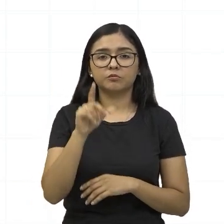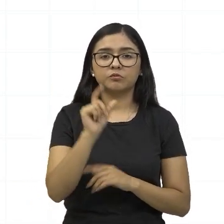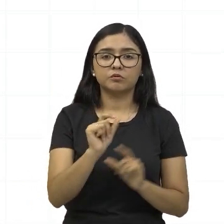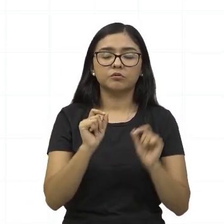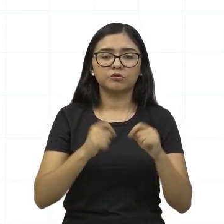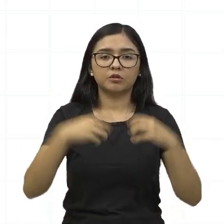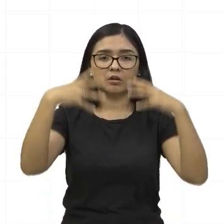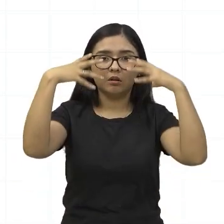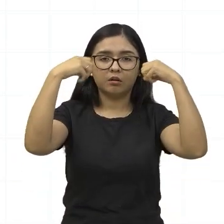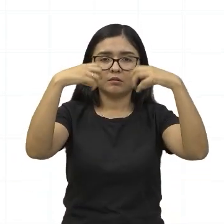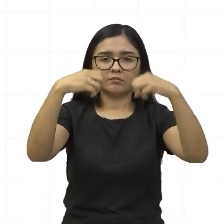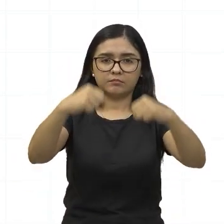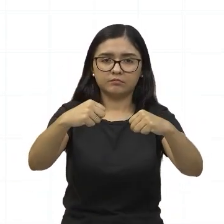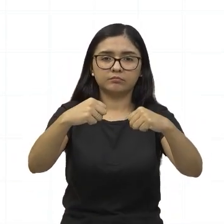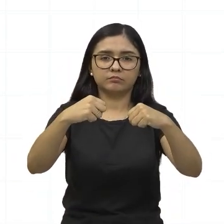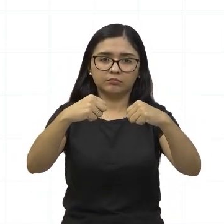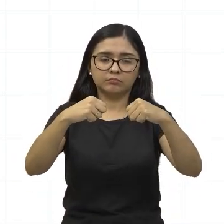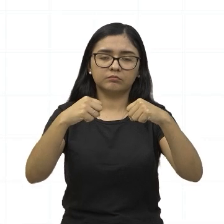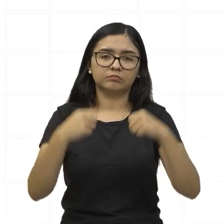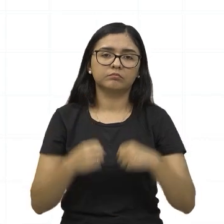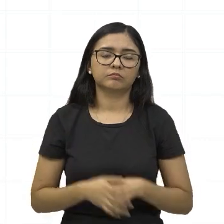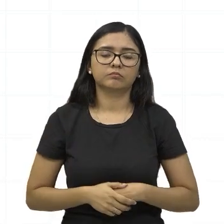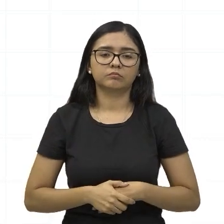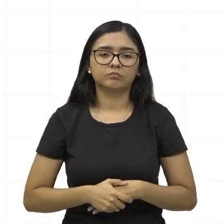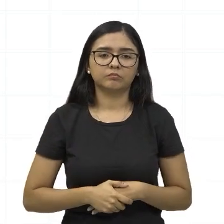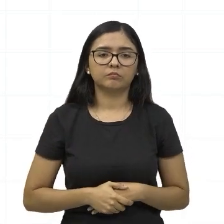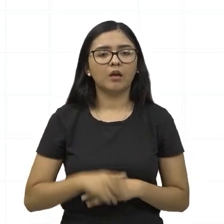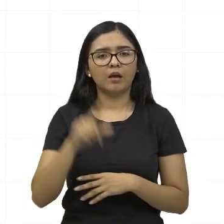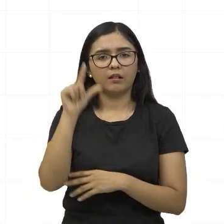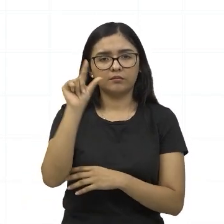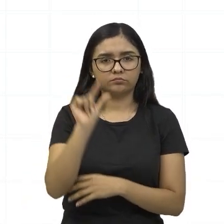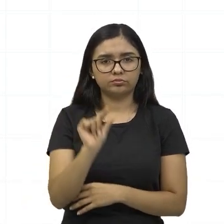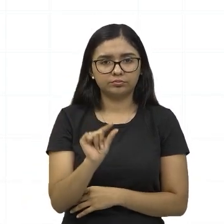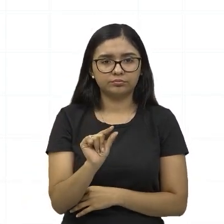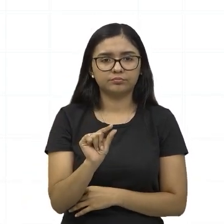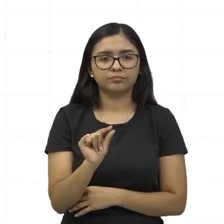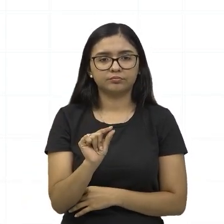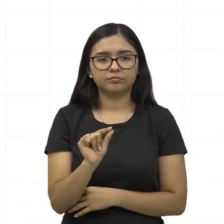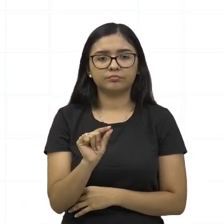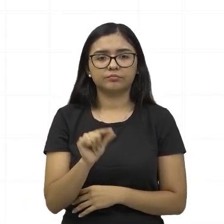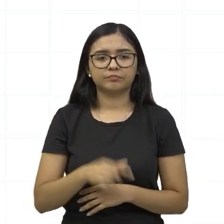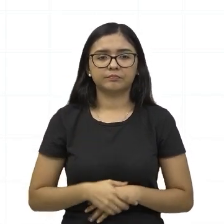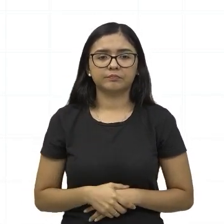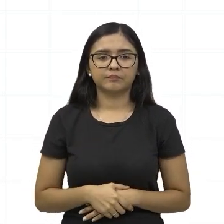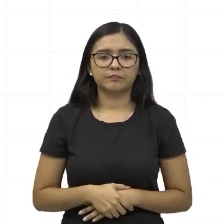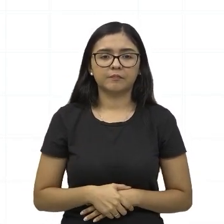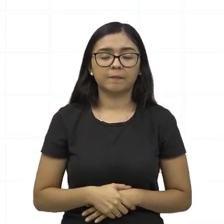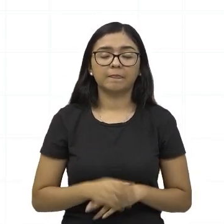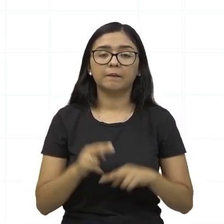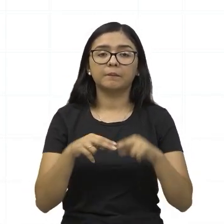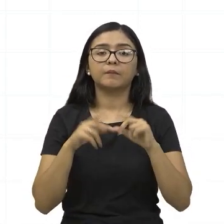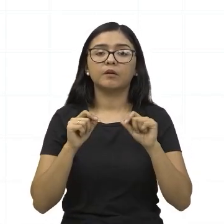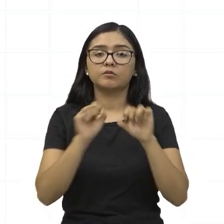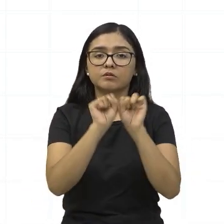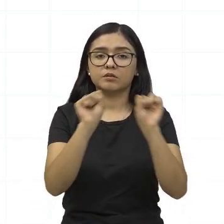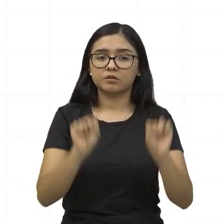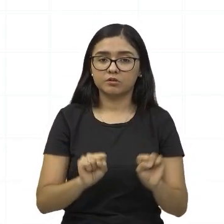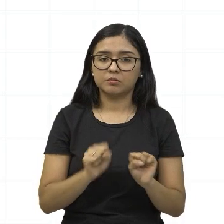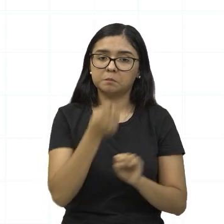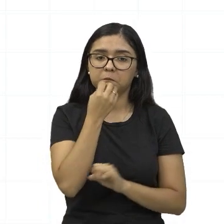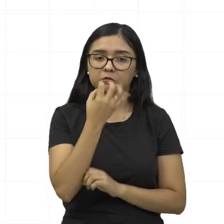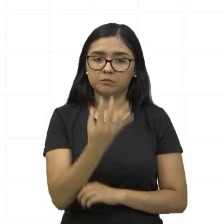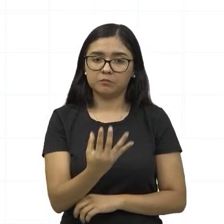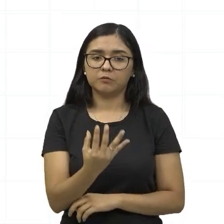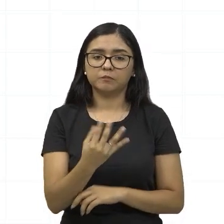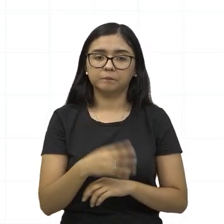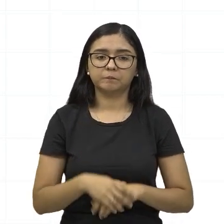elétrica, né, esses riscos aí, eles são muito reduzidos, né, quase não ocorre, porque esse sistema é bastante eficiente.